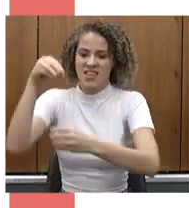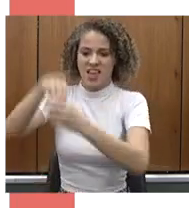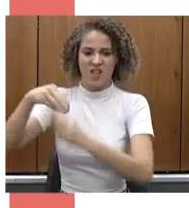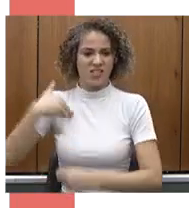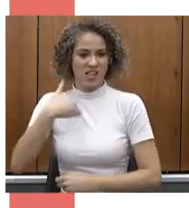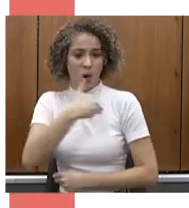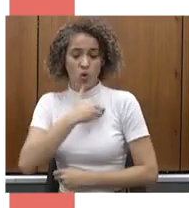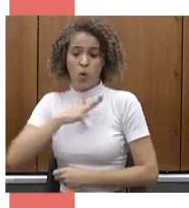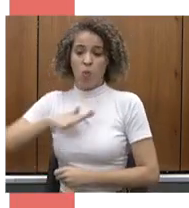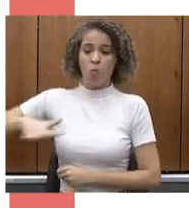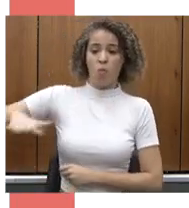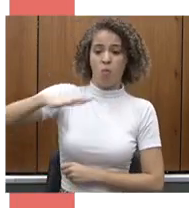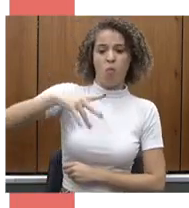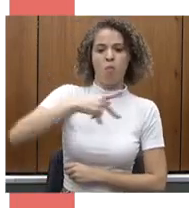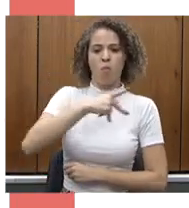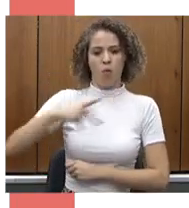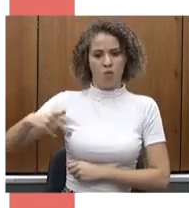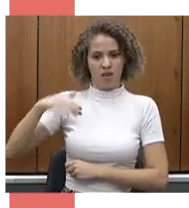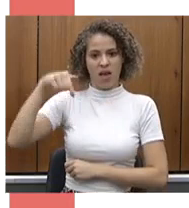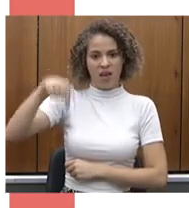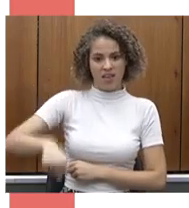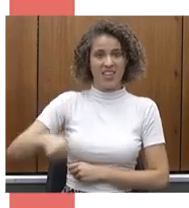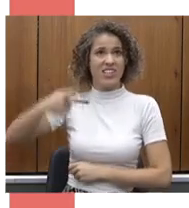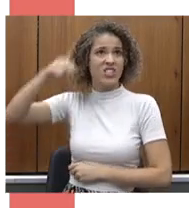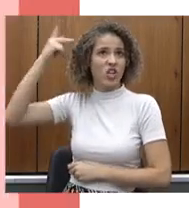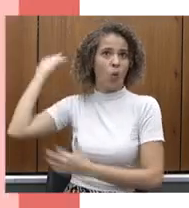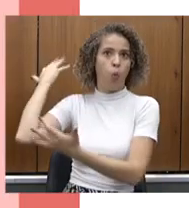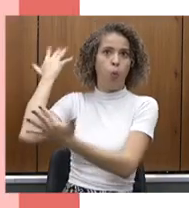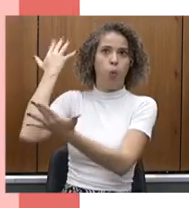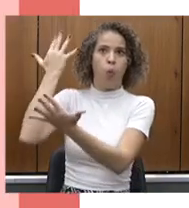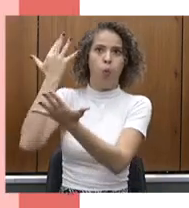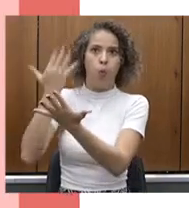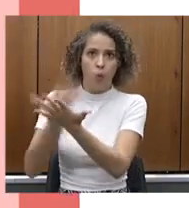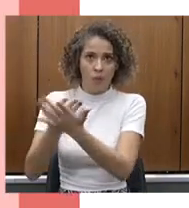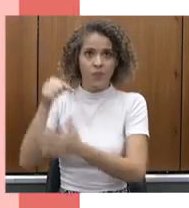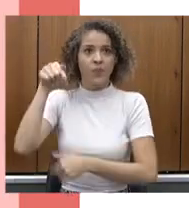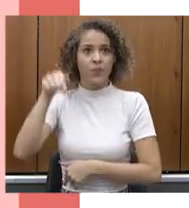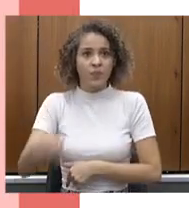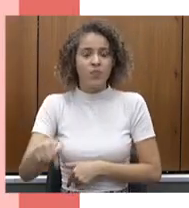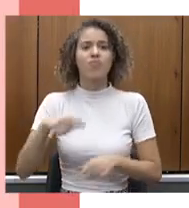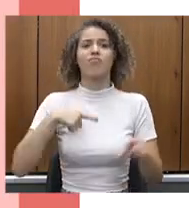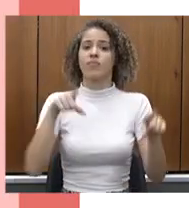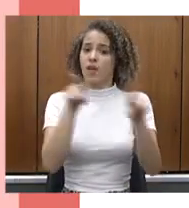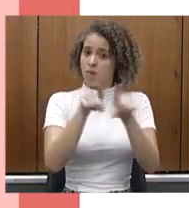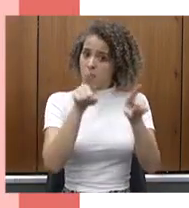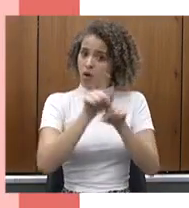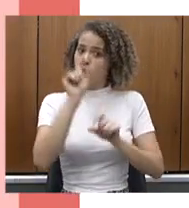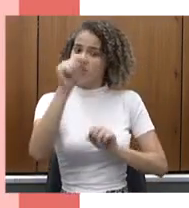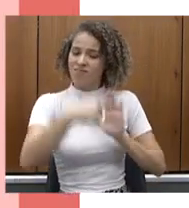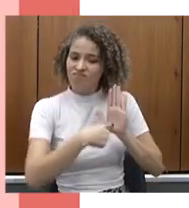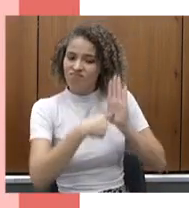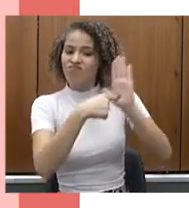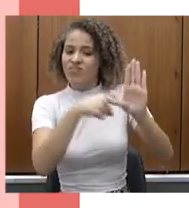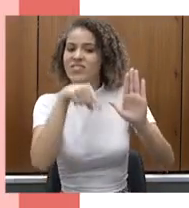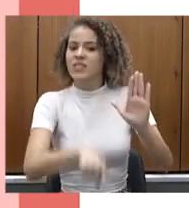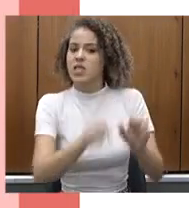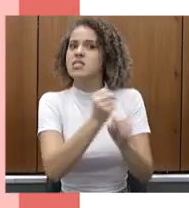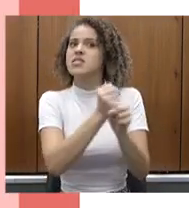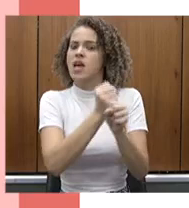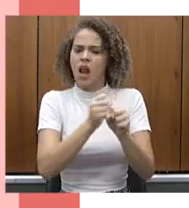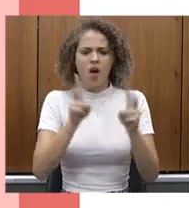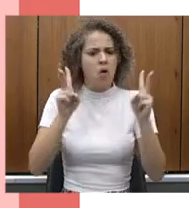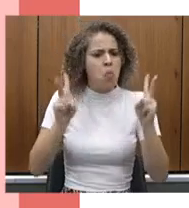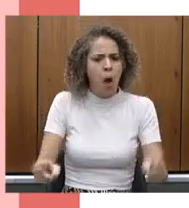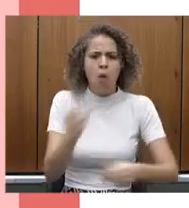pública da história de Minas Gerais. Pode passar, por favor. Isso também demonstra que esse ano vai ser da mesma